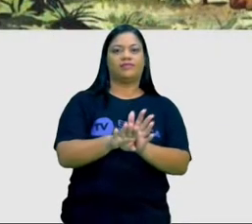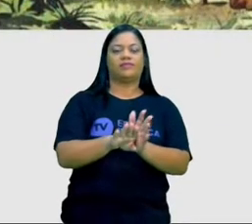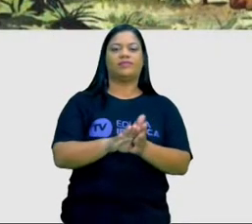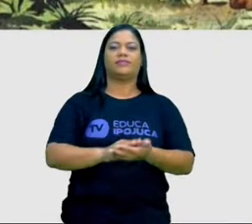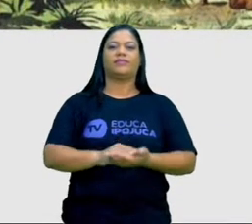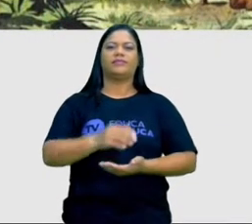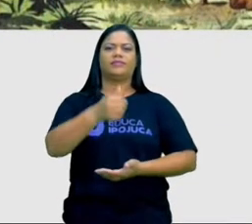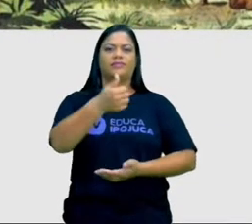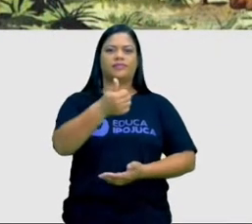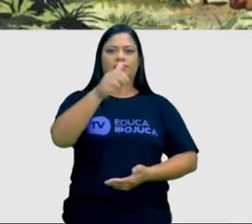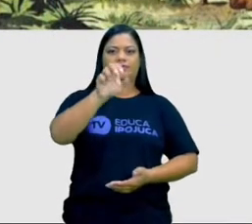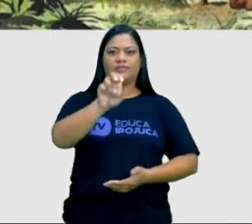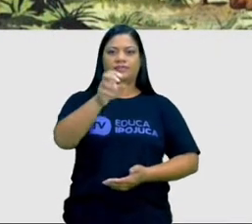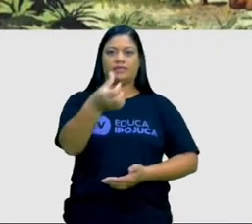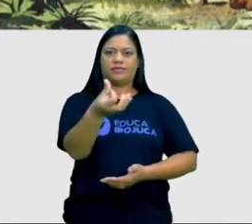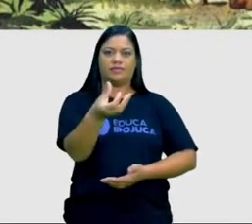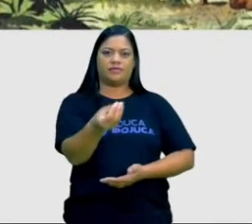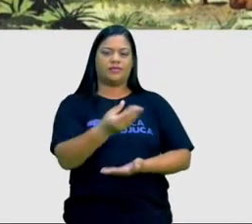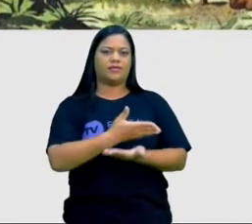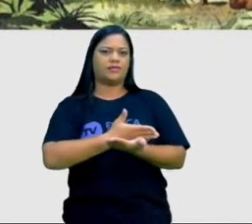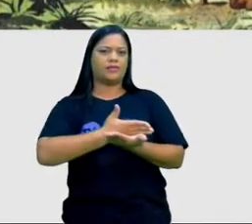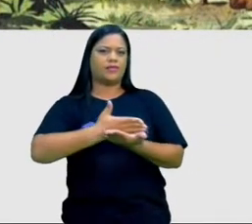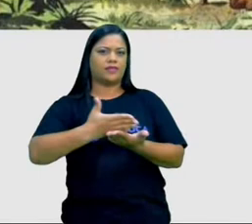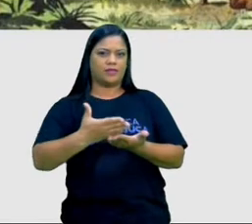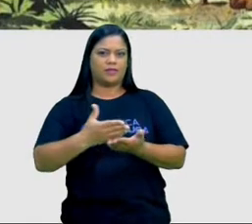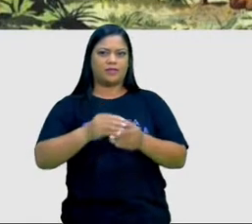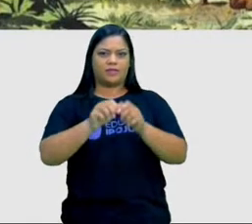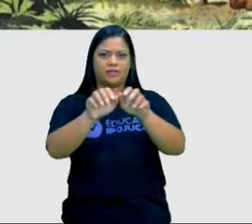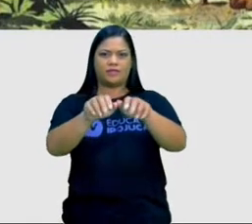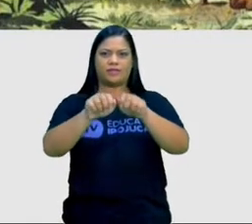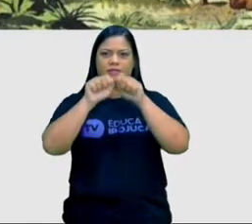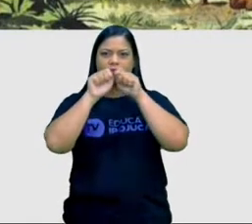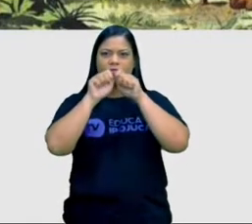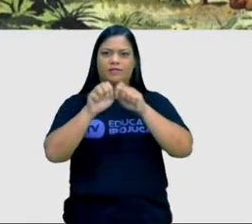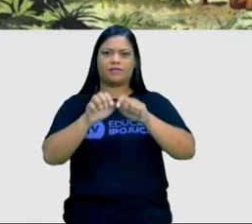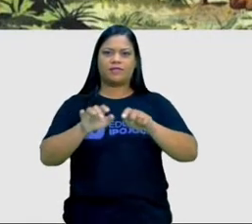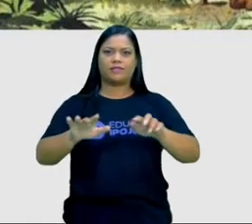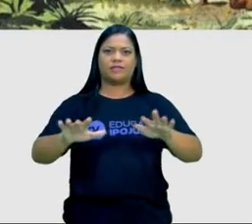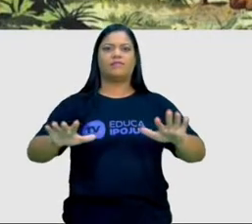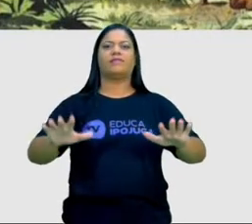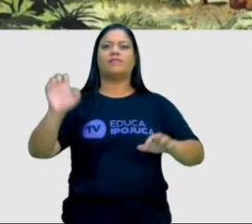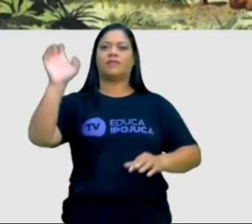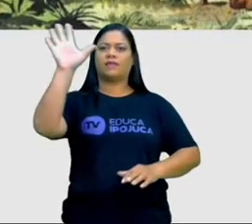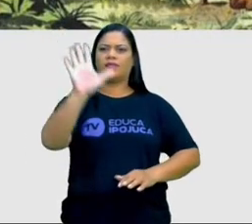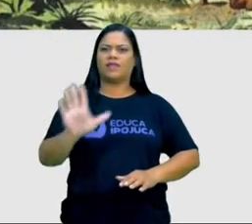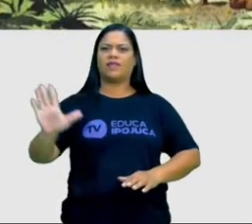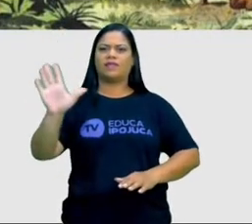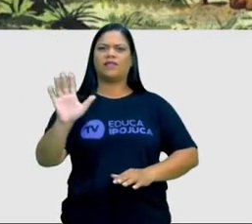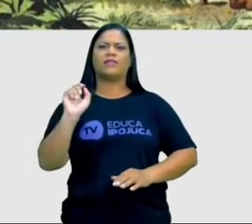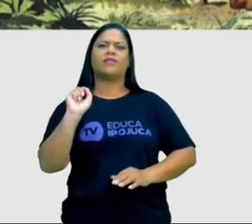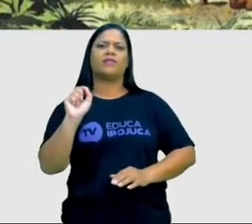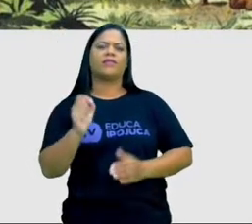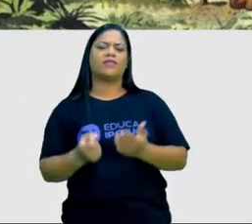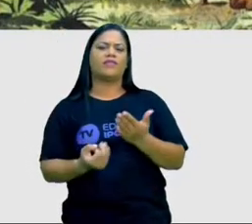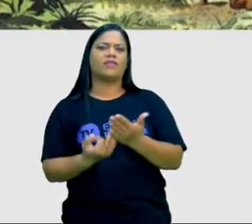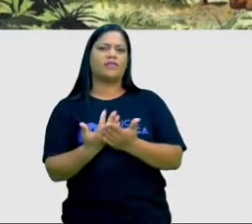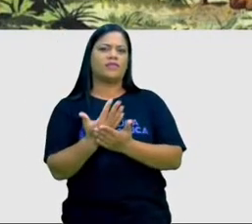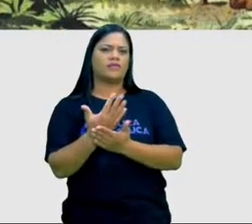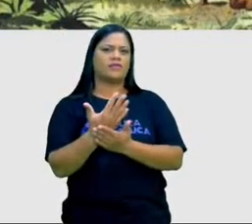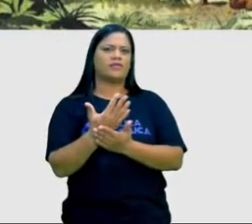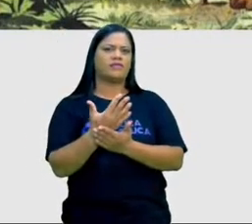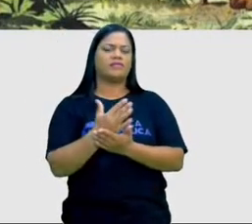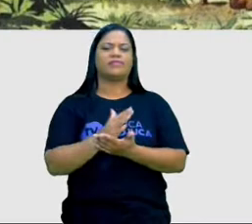Em 1560, iniciou-se a colonização europeia. Que colonização era essa? O que aconteceu nesse período, tia?